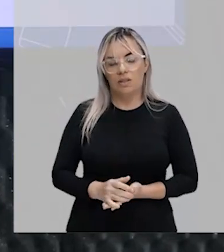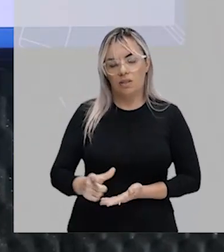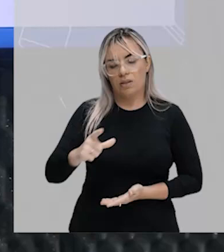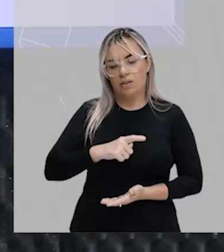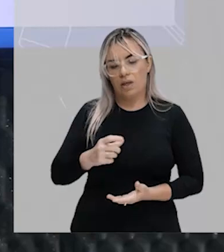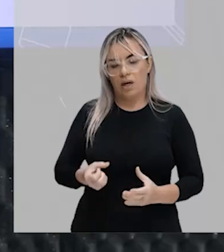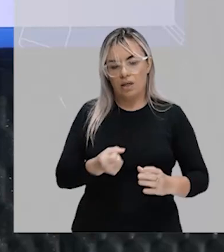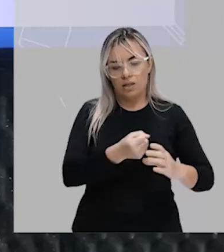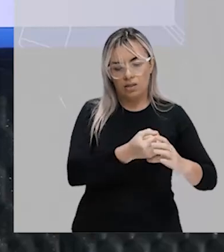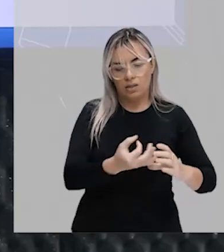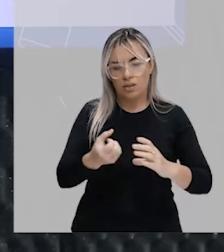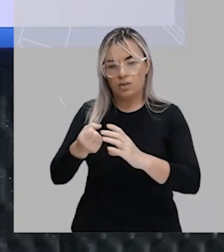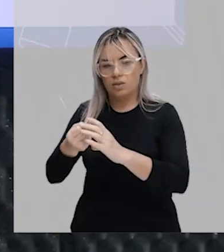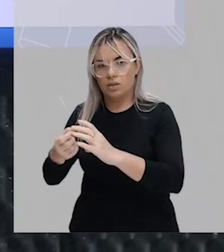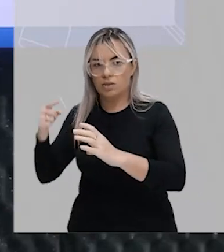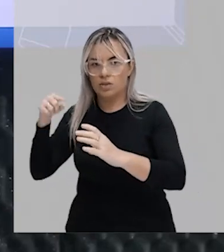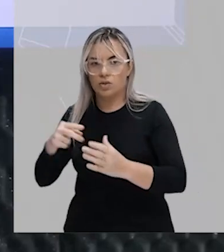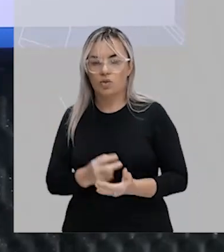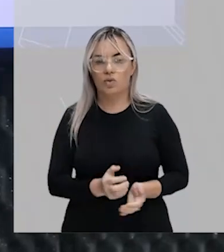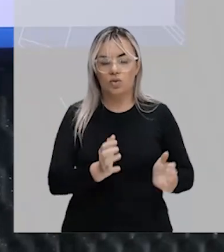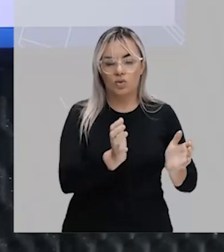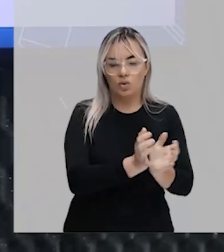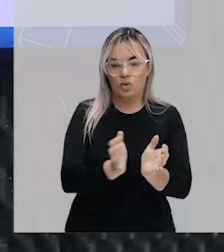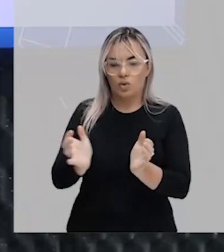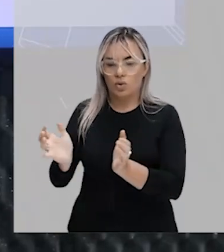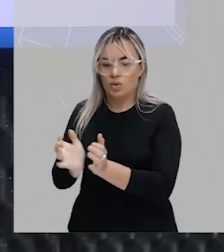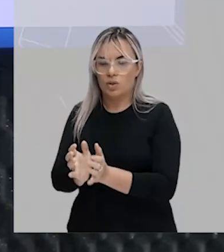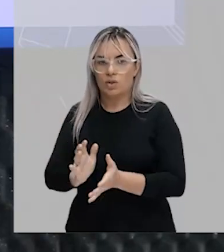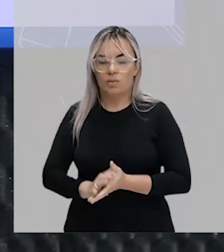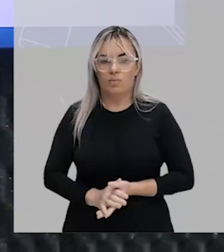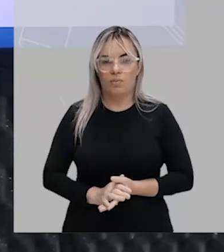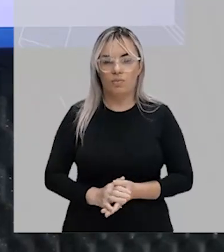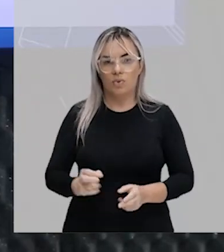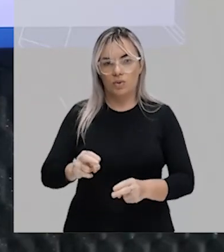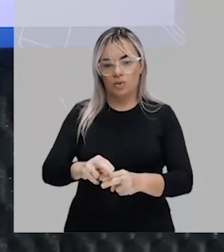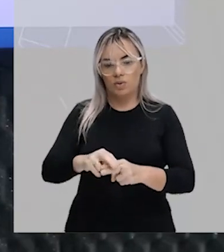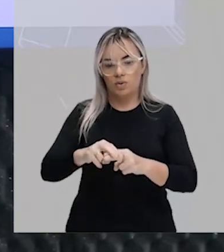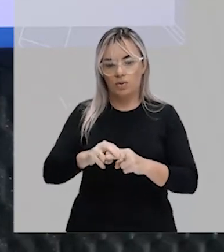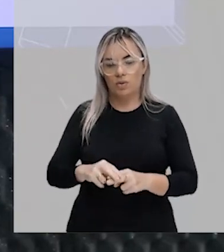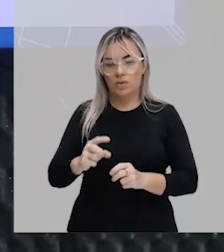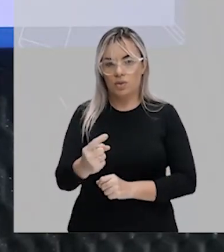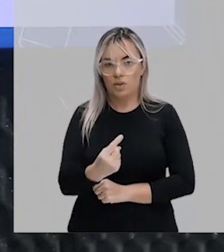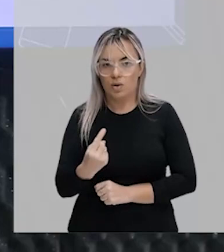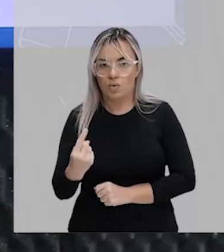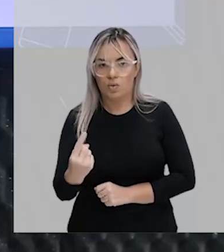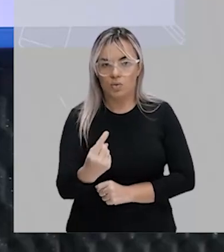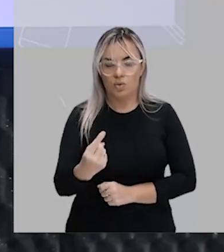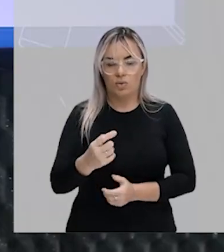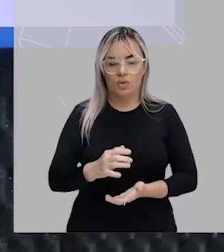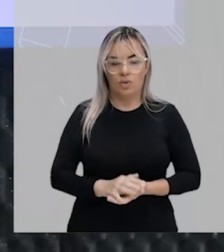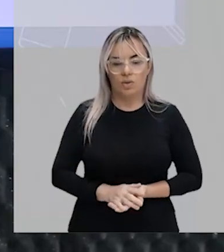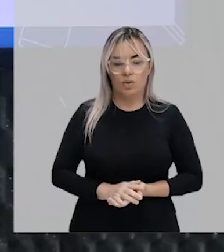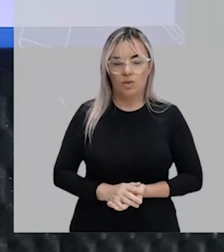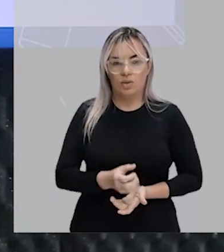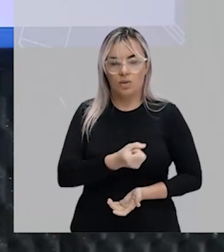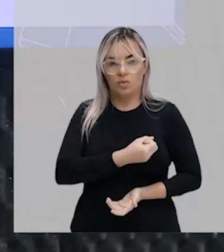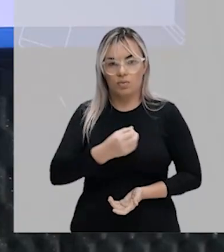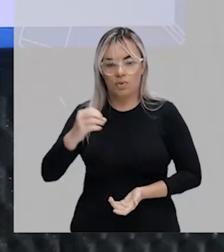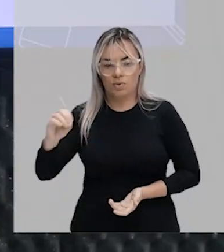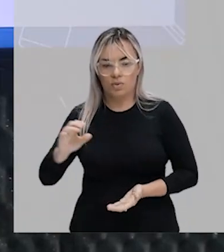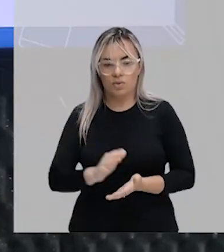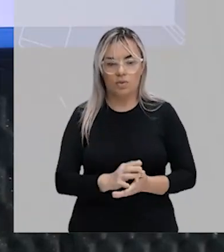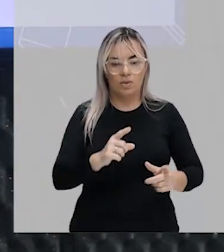não é vazia, ela é unitária. E esse valor é justamente o elemento zero, tá? Na letra F,